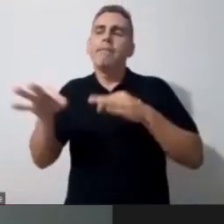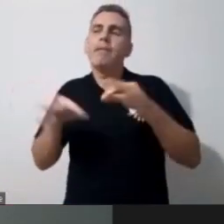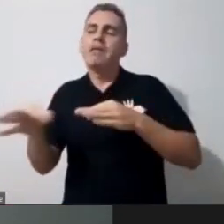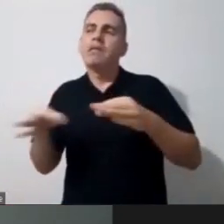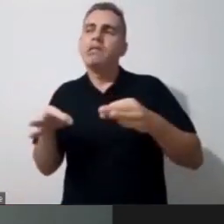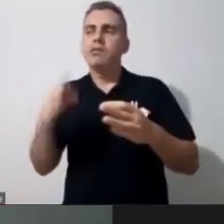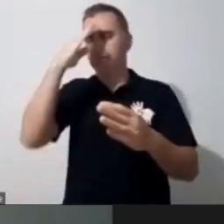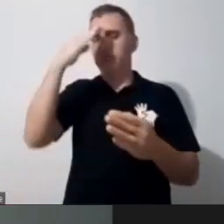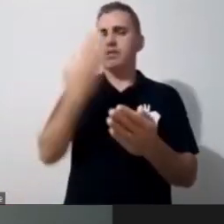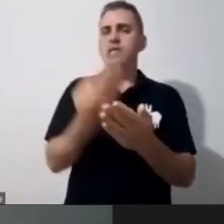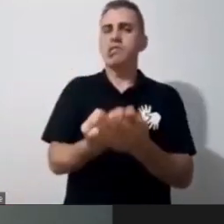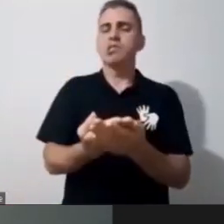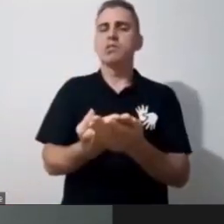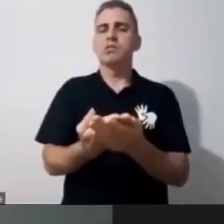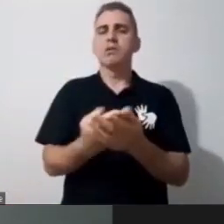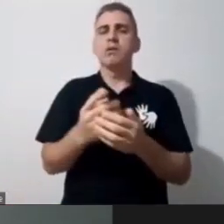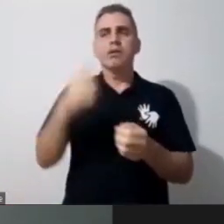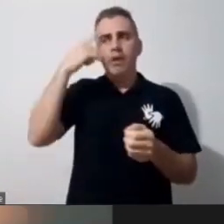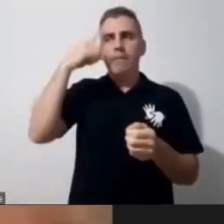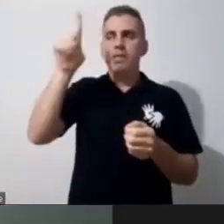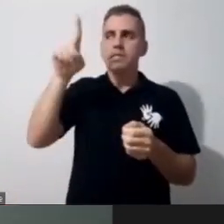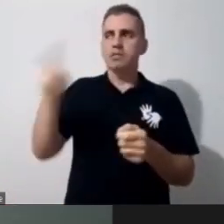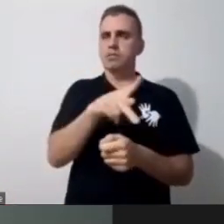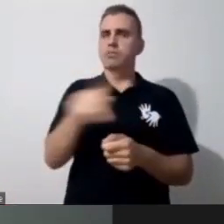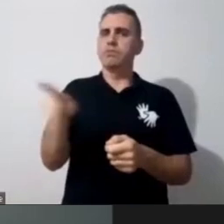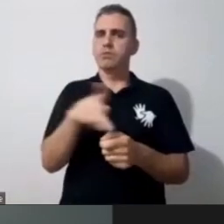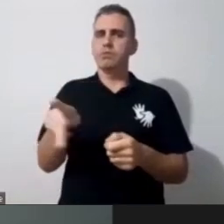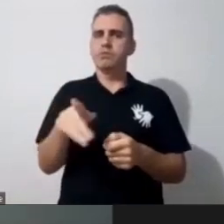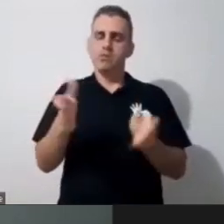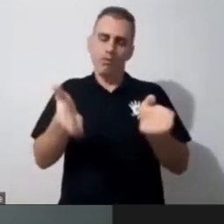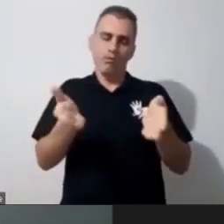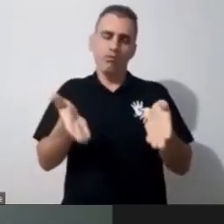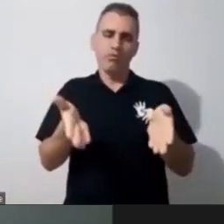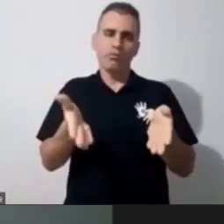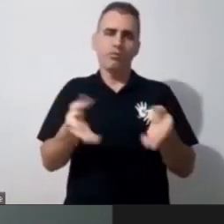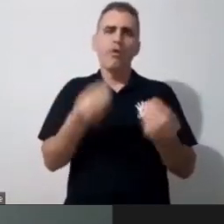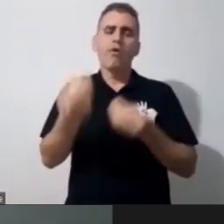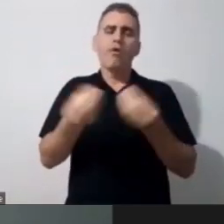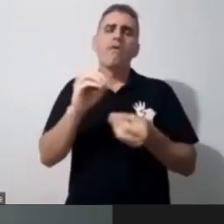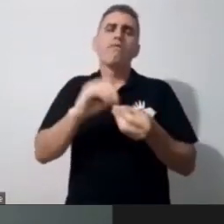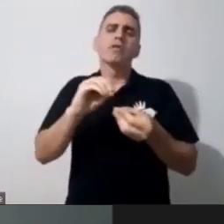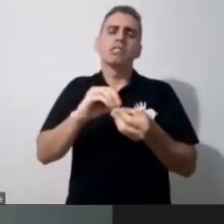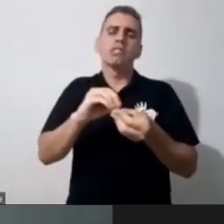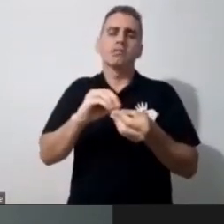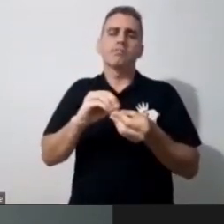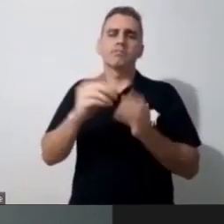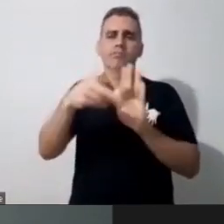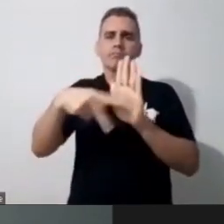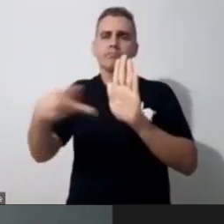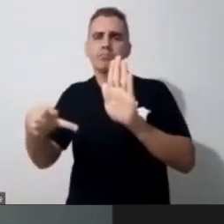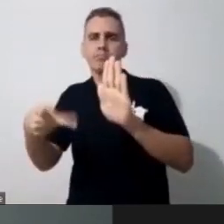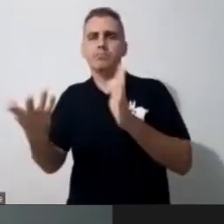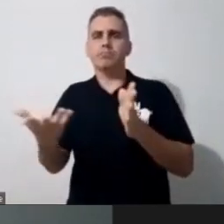eu, que é o pensar de todos os professores neste momento, assim, como deve ser feito, assim. Então, a gente pensou em trazer